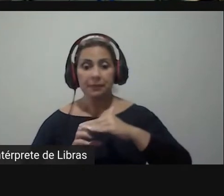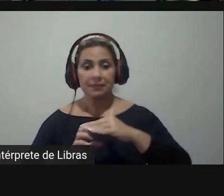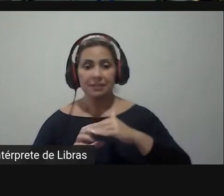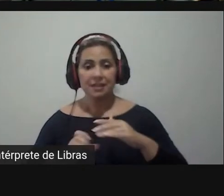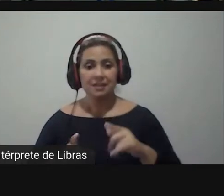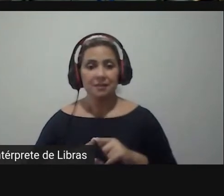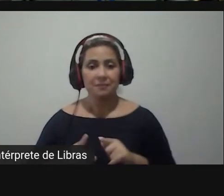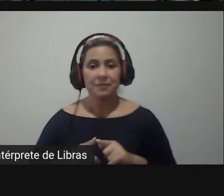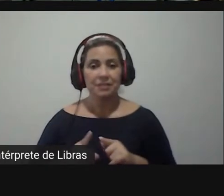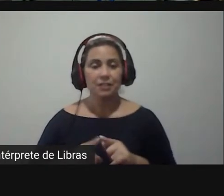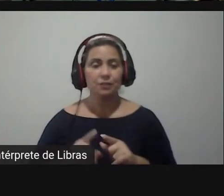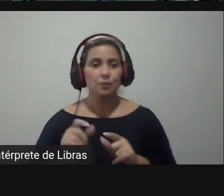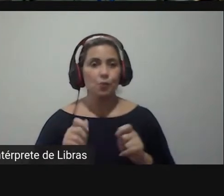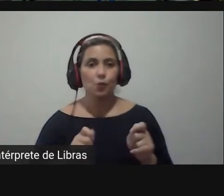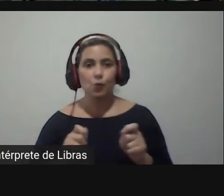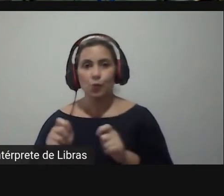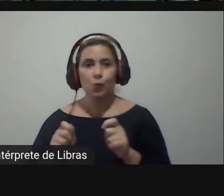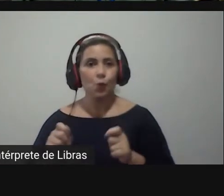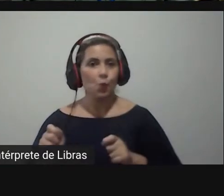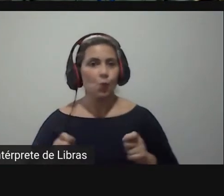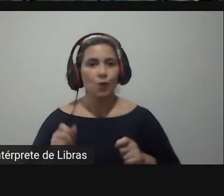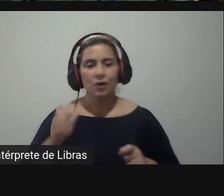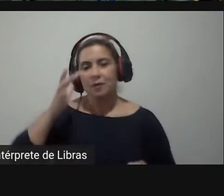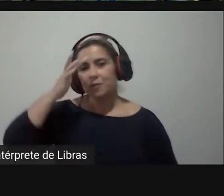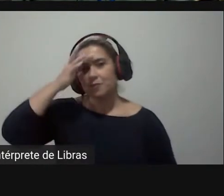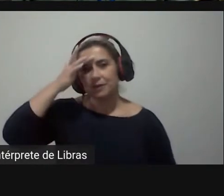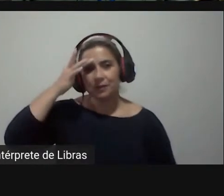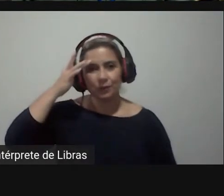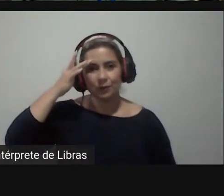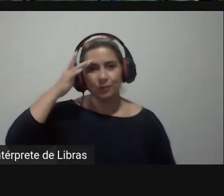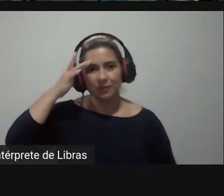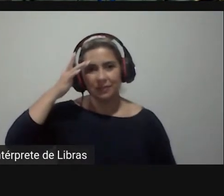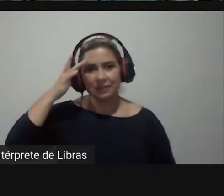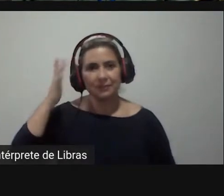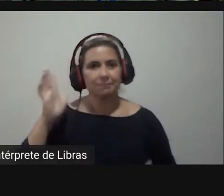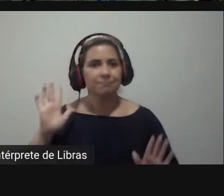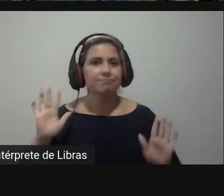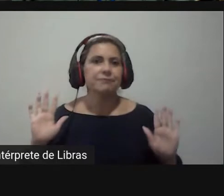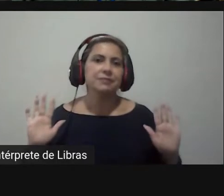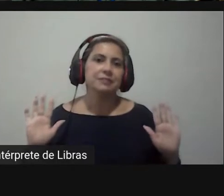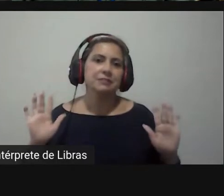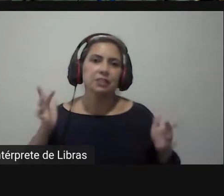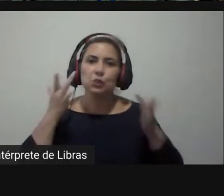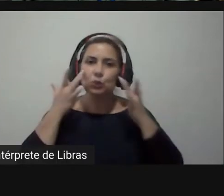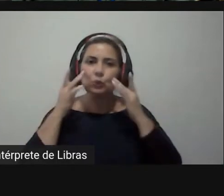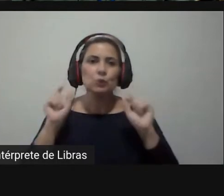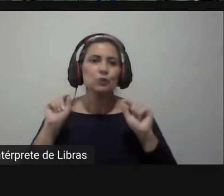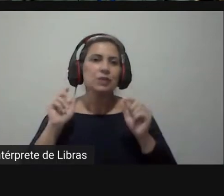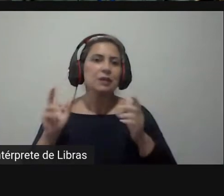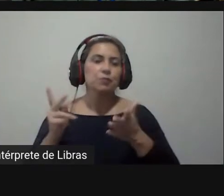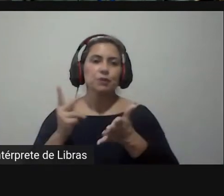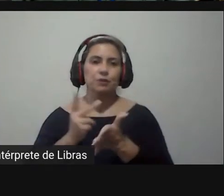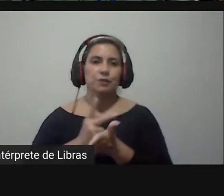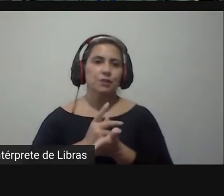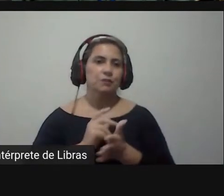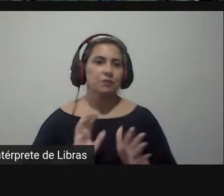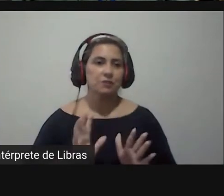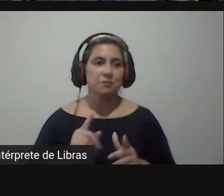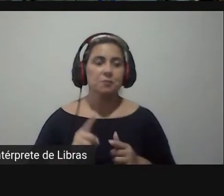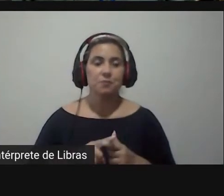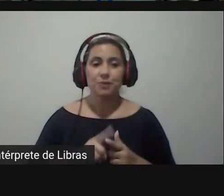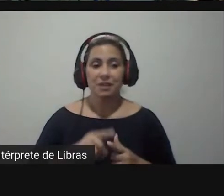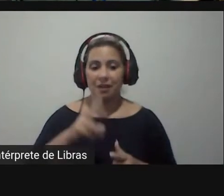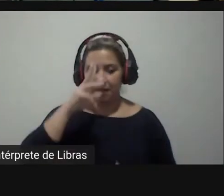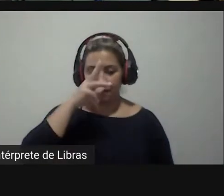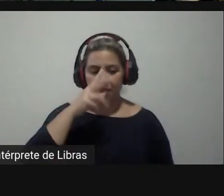sobre o comando de uma pessoa desse tipo cara só Deus sabe o que vai ser feito a partir dali esse aqui pra